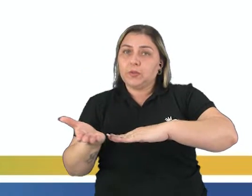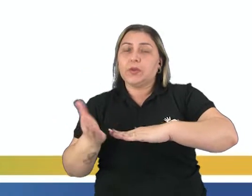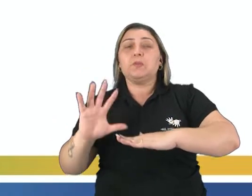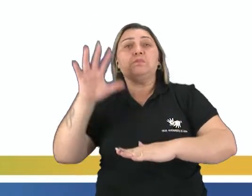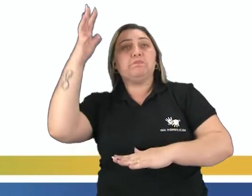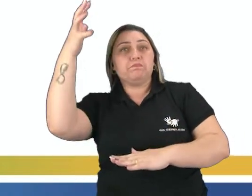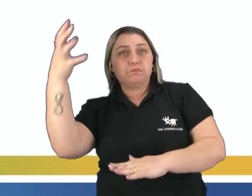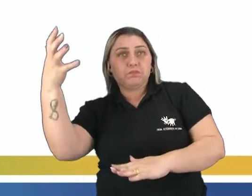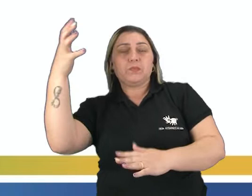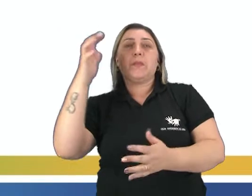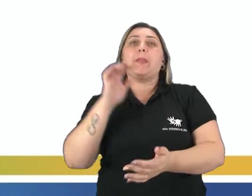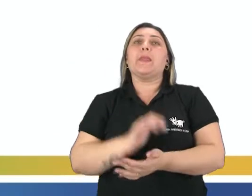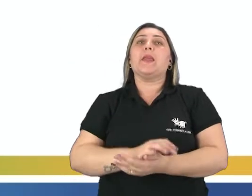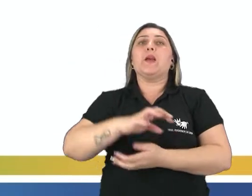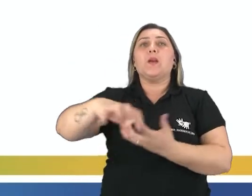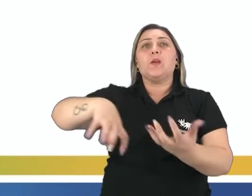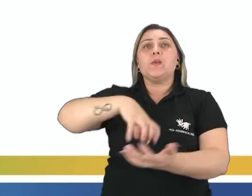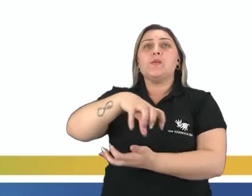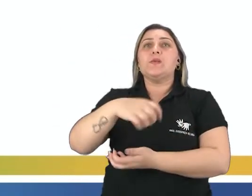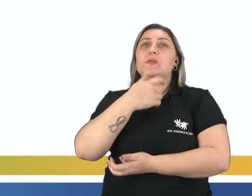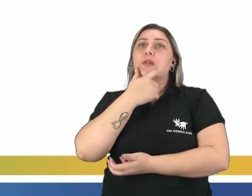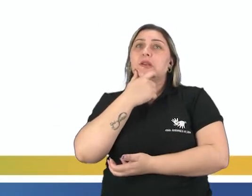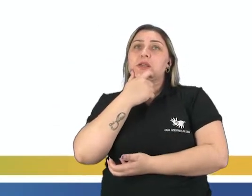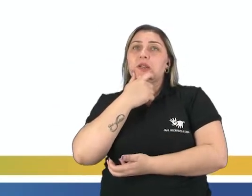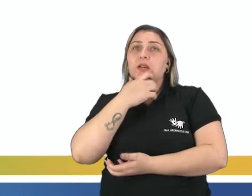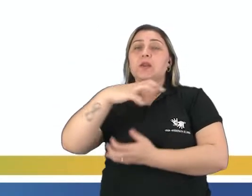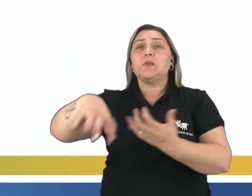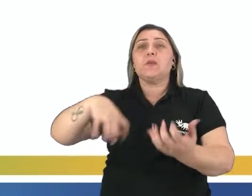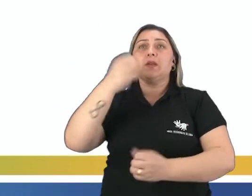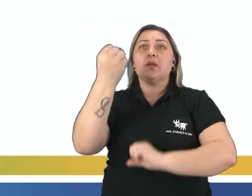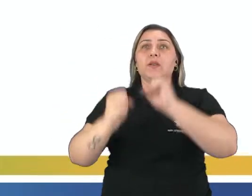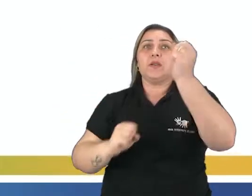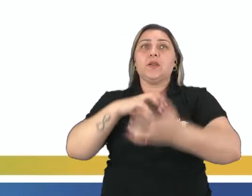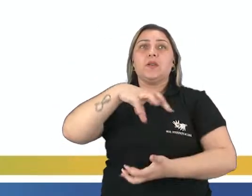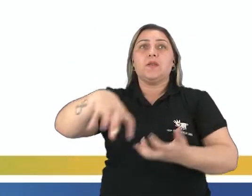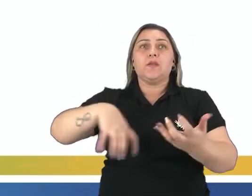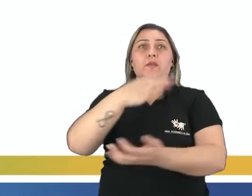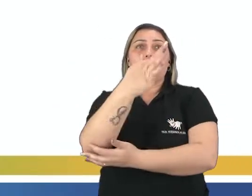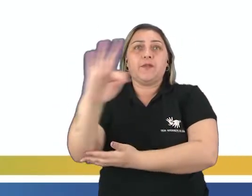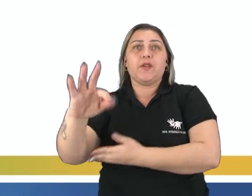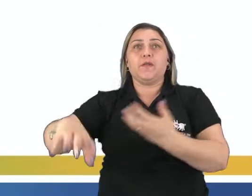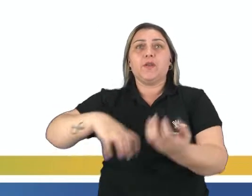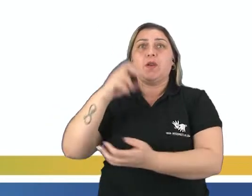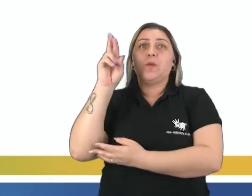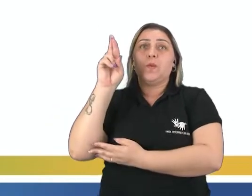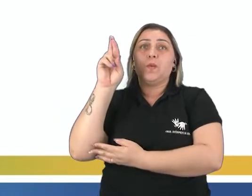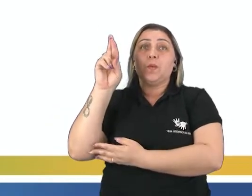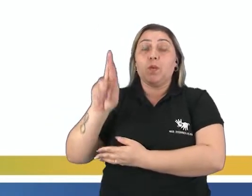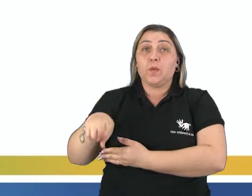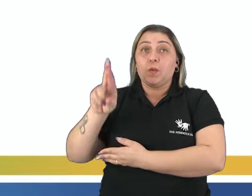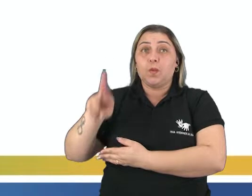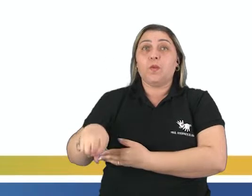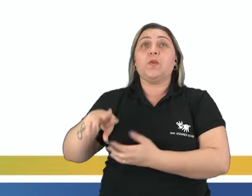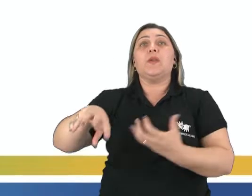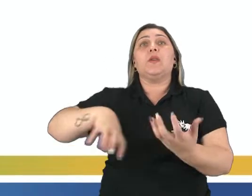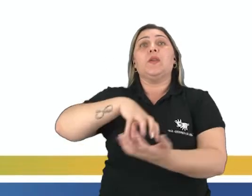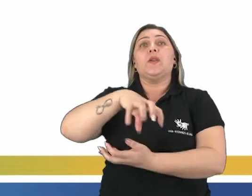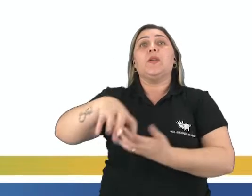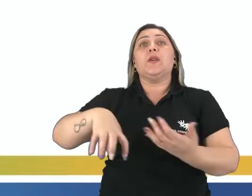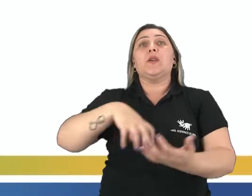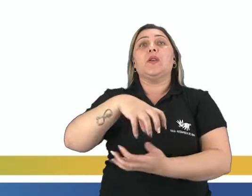Acontecimentos como Revolução Inglesa, Revolução Industrial, Revolução Francesa, Revolução Russa, Revolução